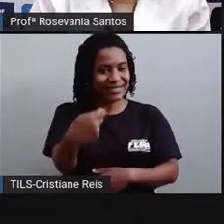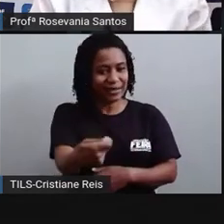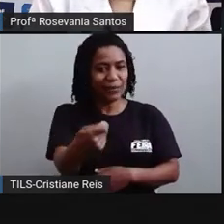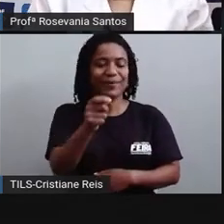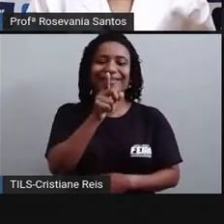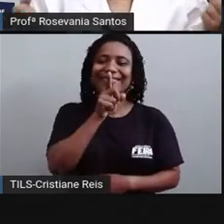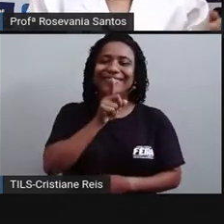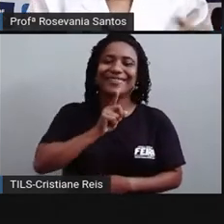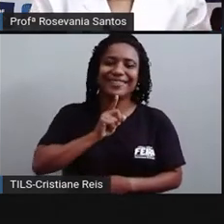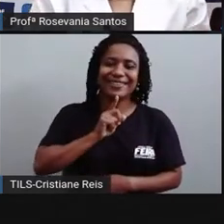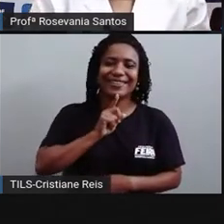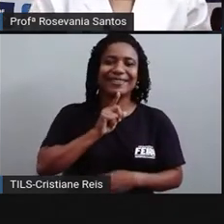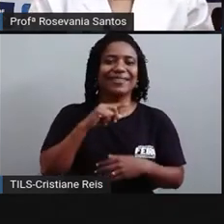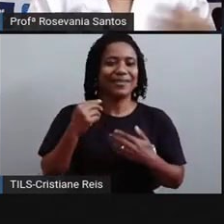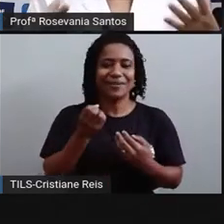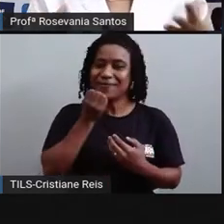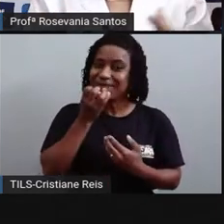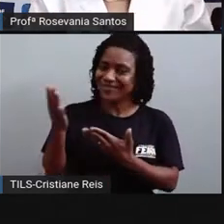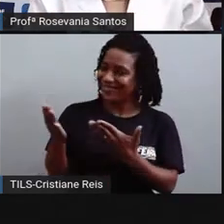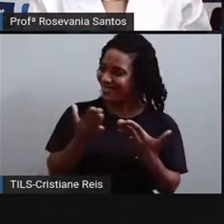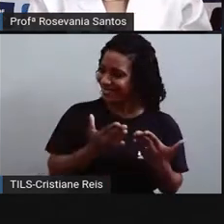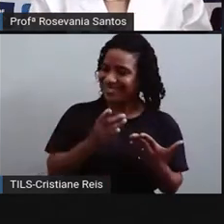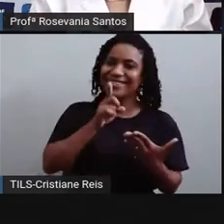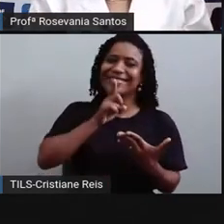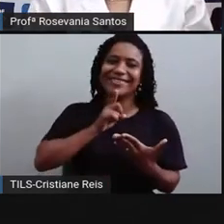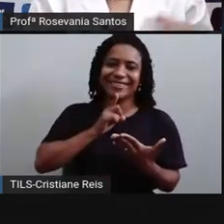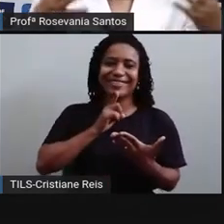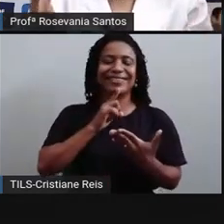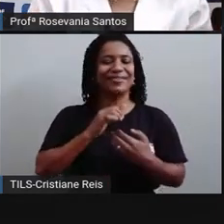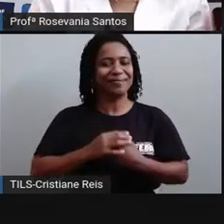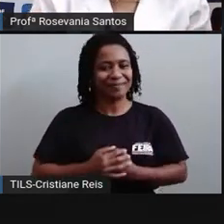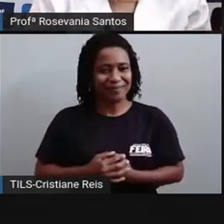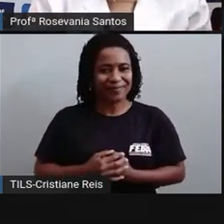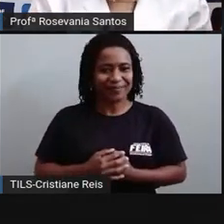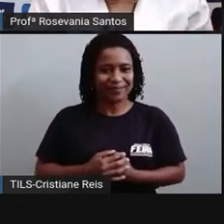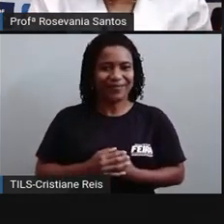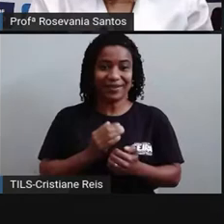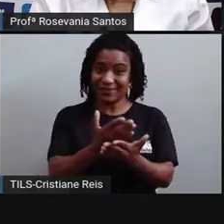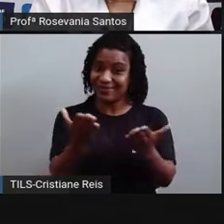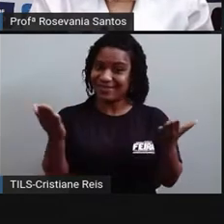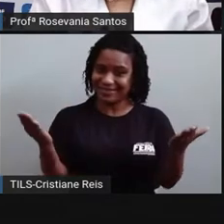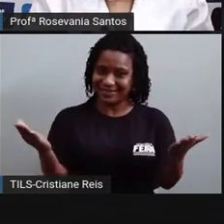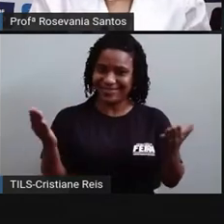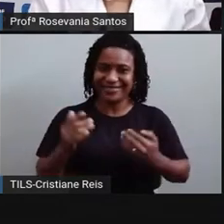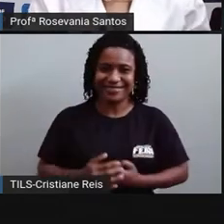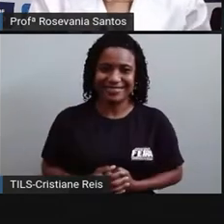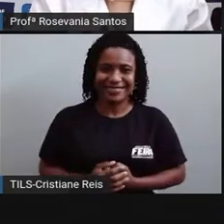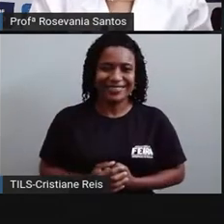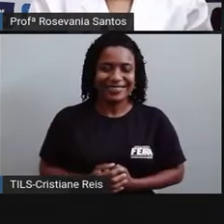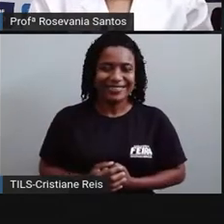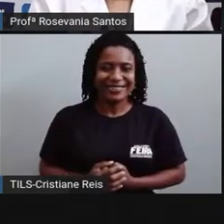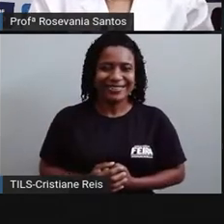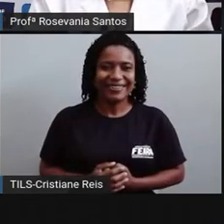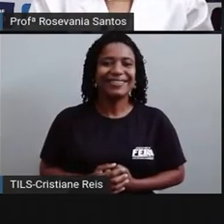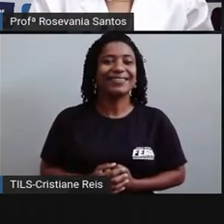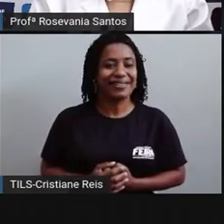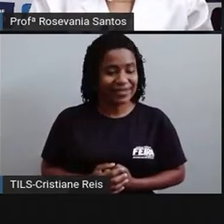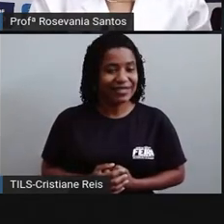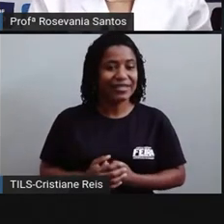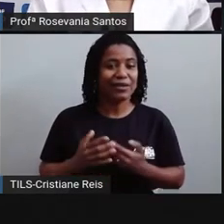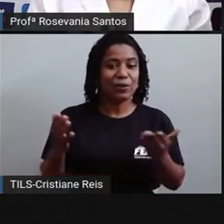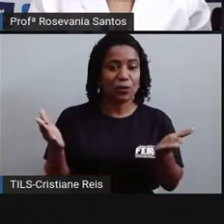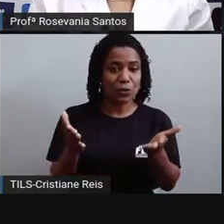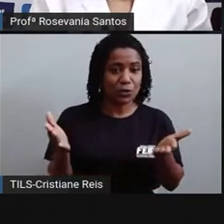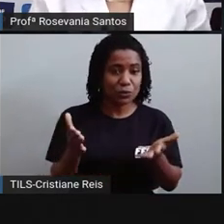Cristiane, né? Então, seja bem-vinda, Cris, né? Para essa aula e vocês também, né? Como já falei, a nossa aula